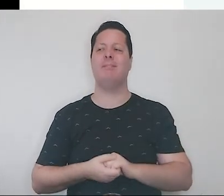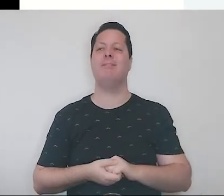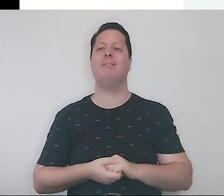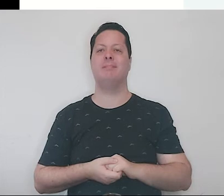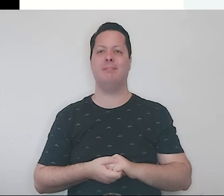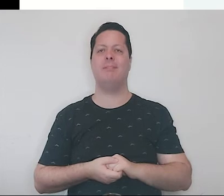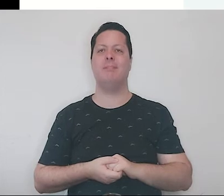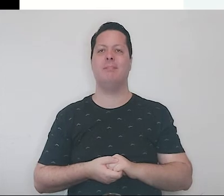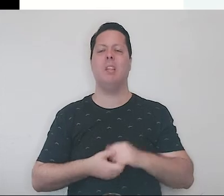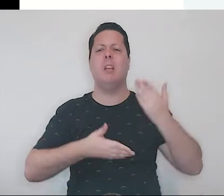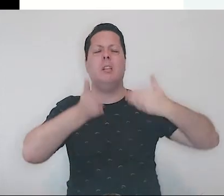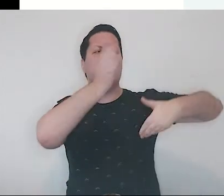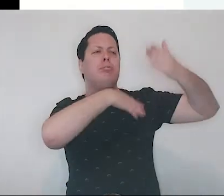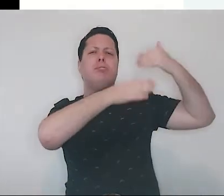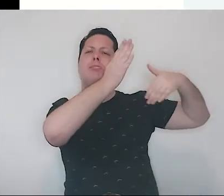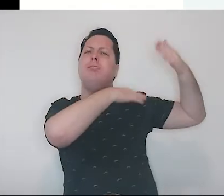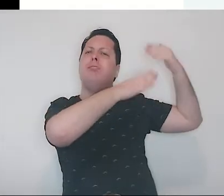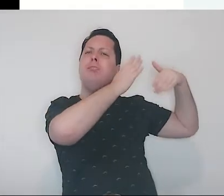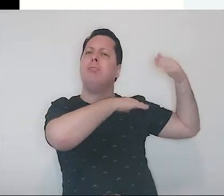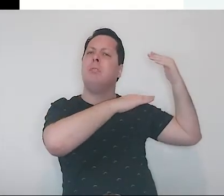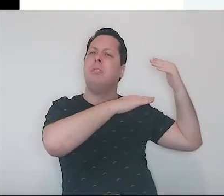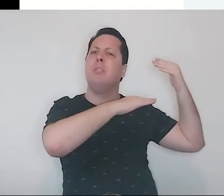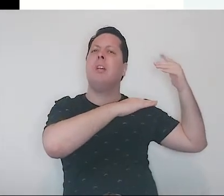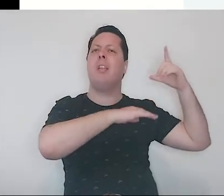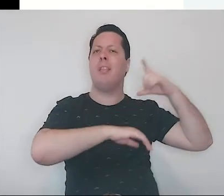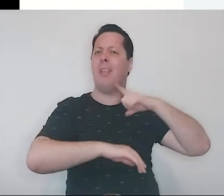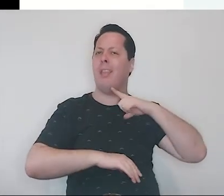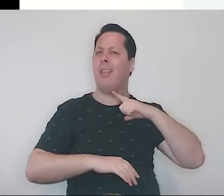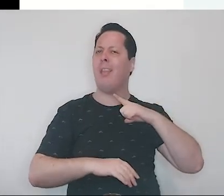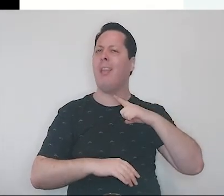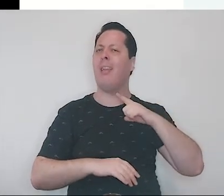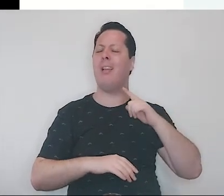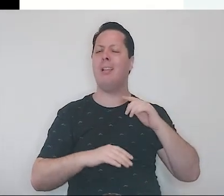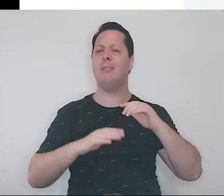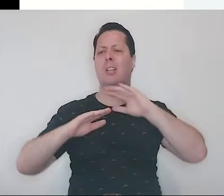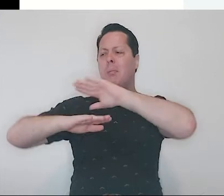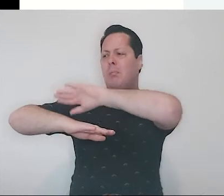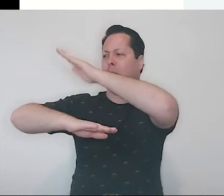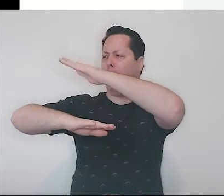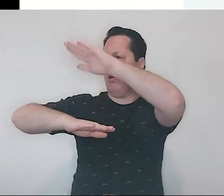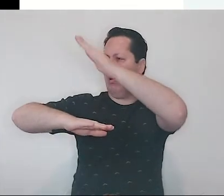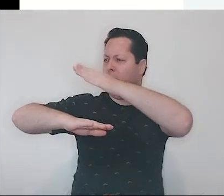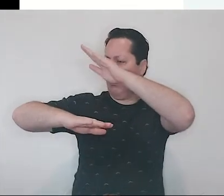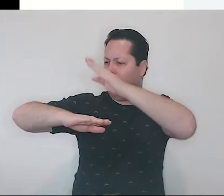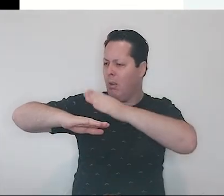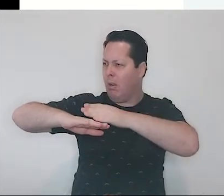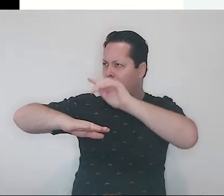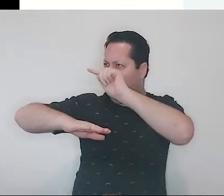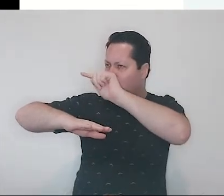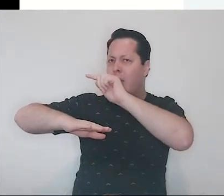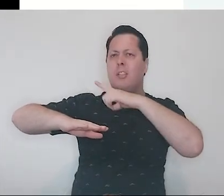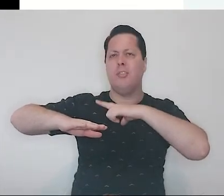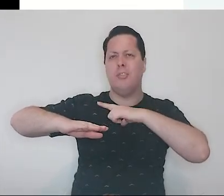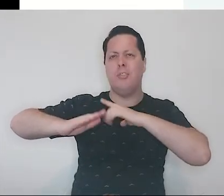Então, era uma vez, vivia no sopê da montanha, um casal de velhinhos.